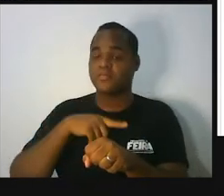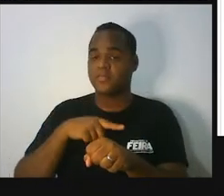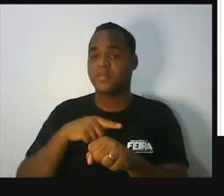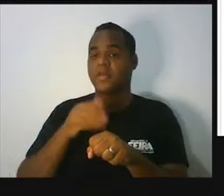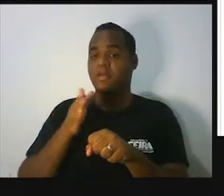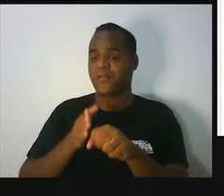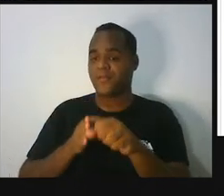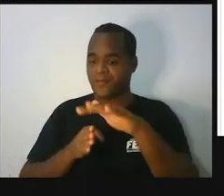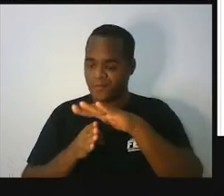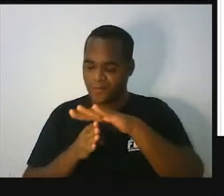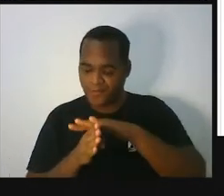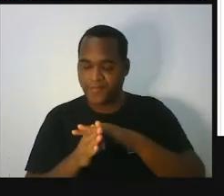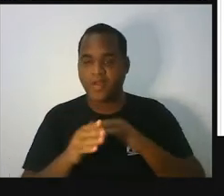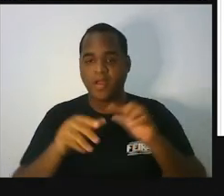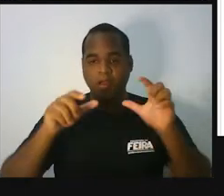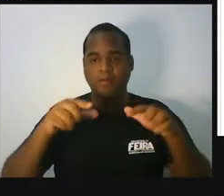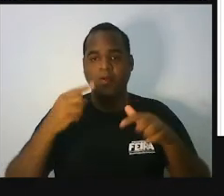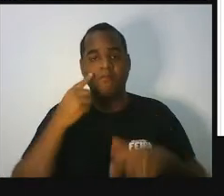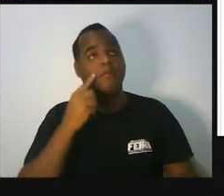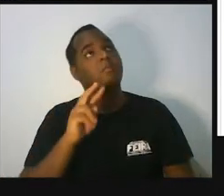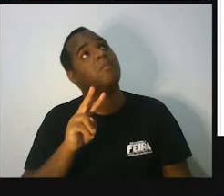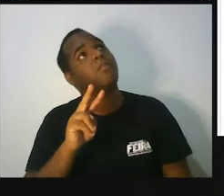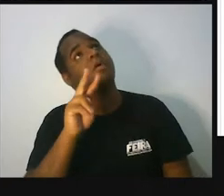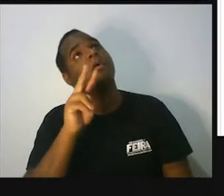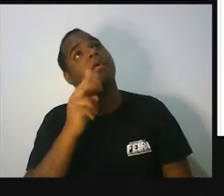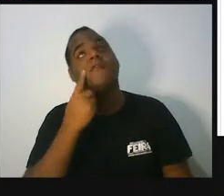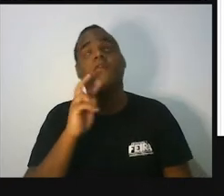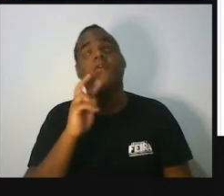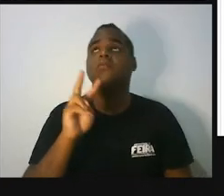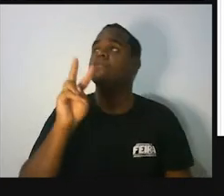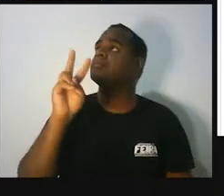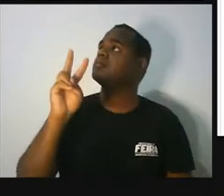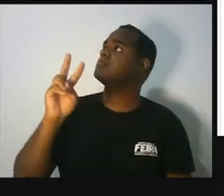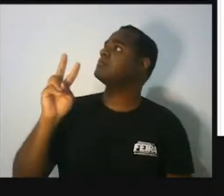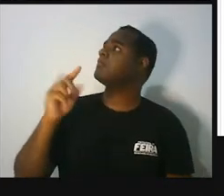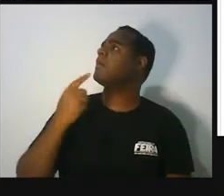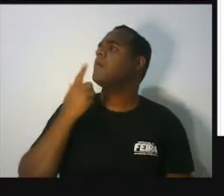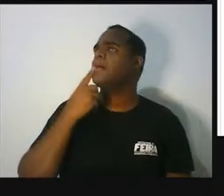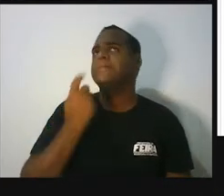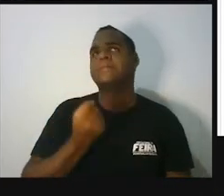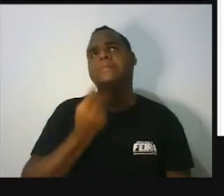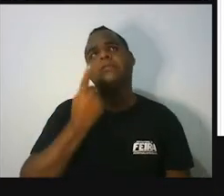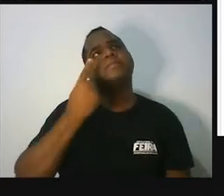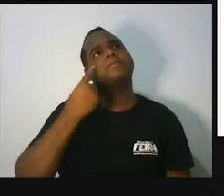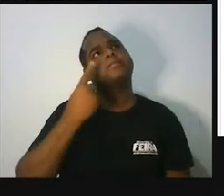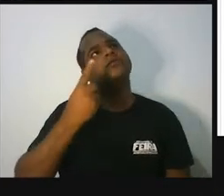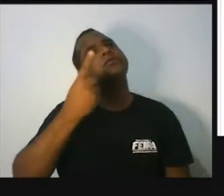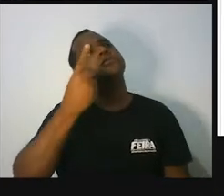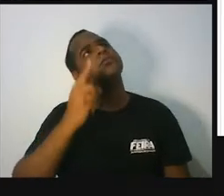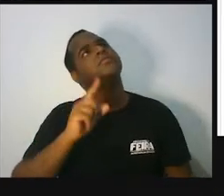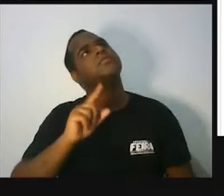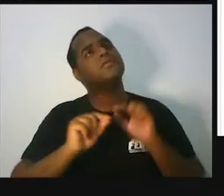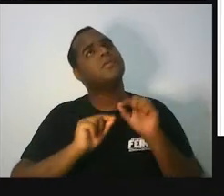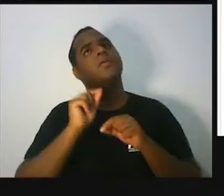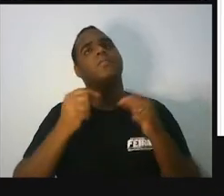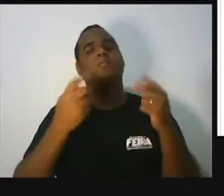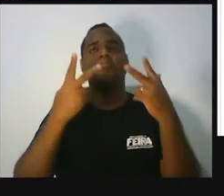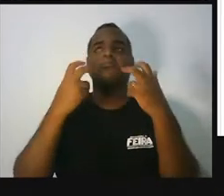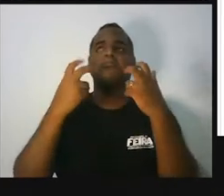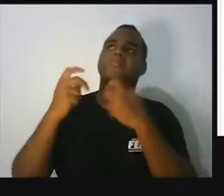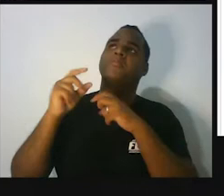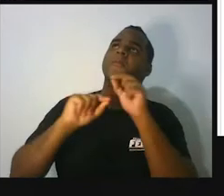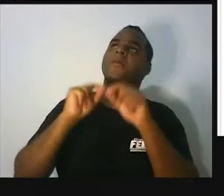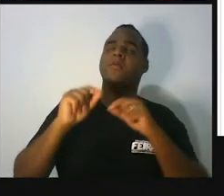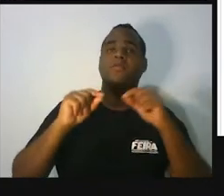entrar embaixo desse espaço, eu olhei para o teto. E olhando para o teto, eu percebi uma